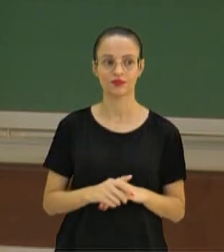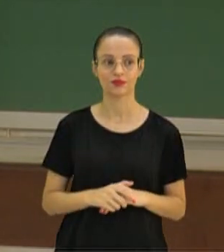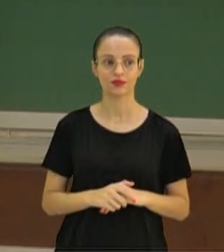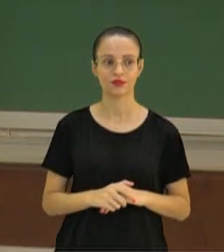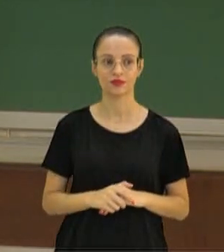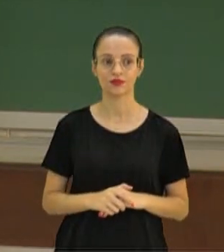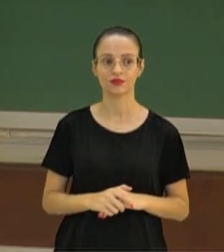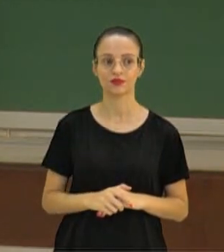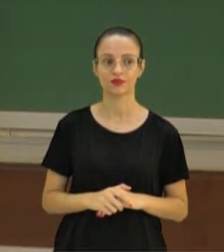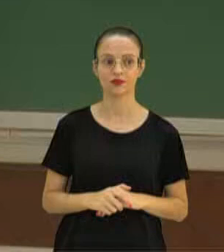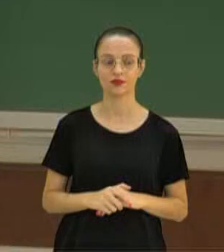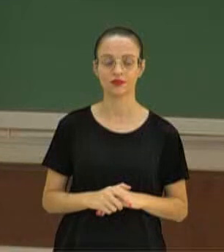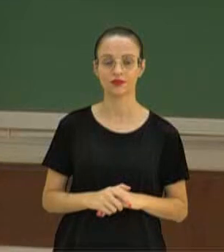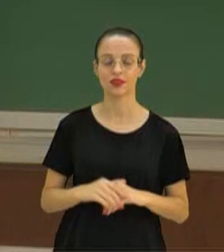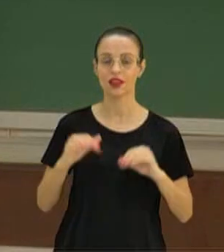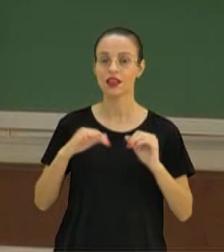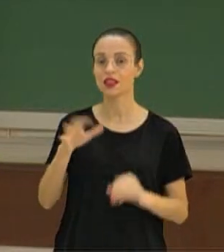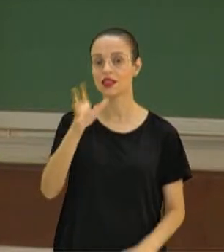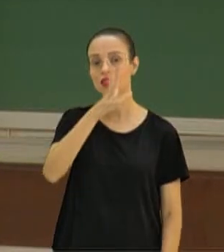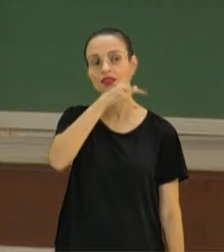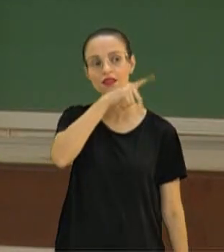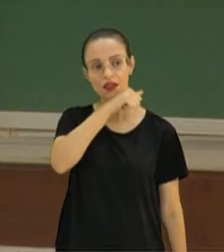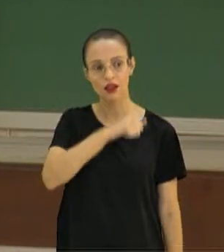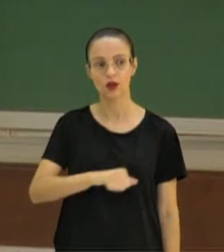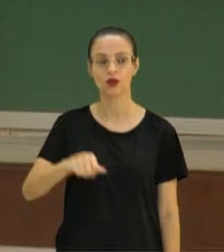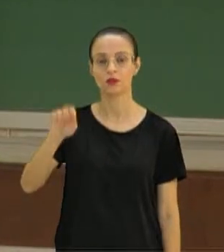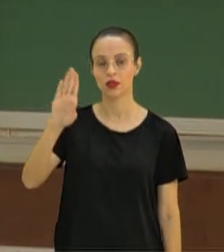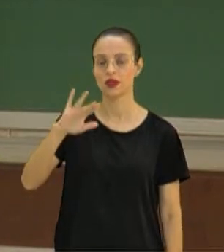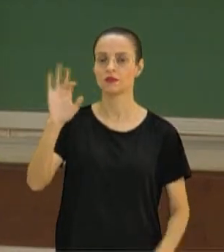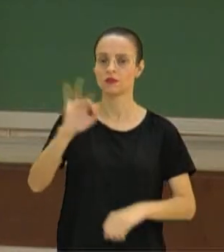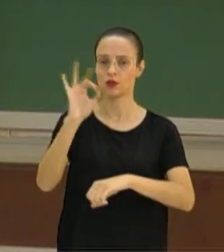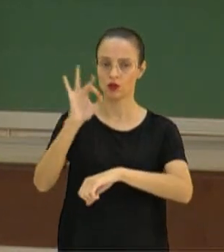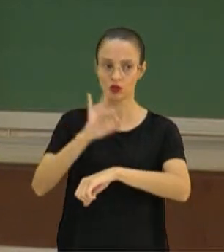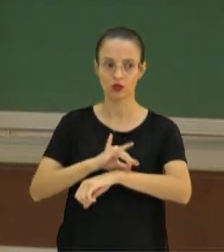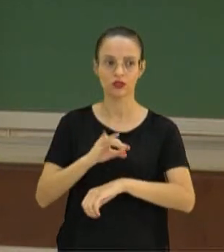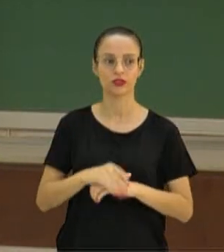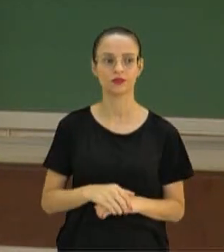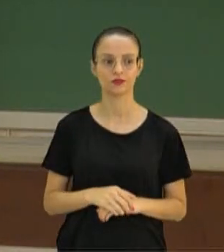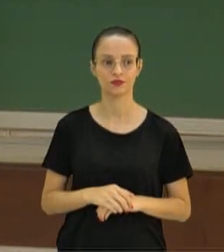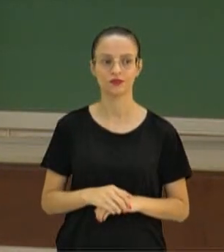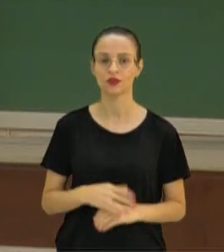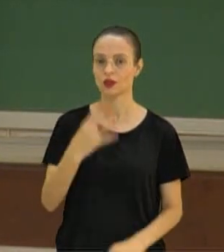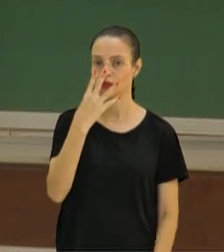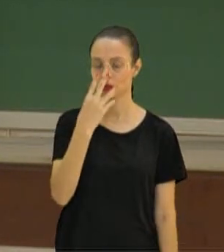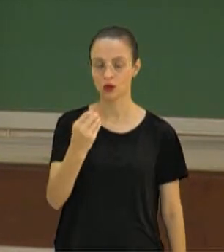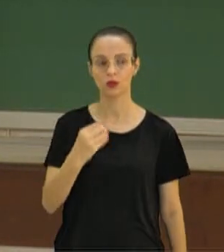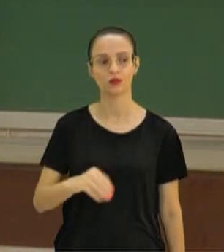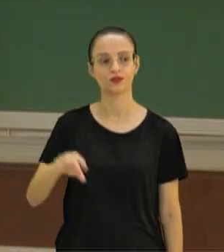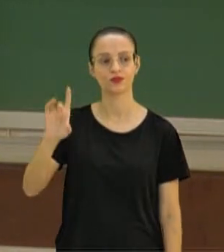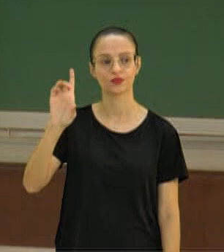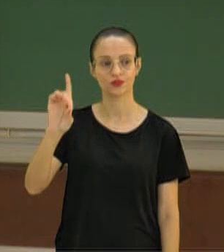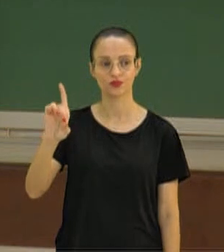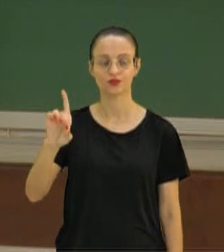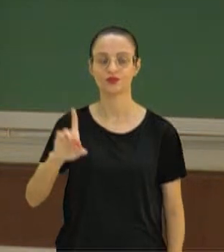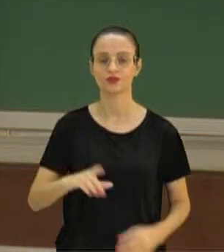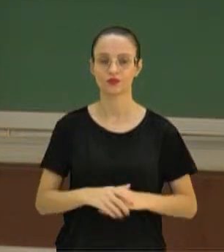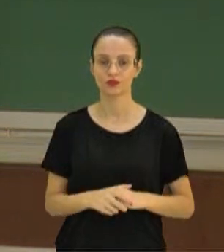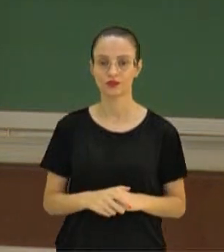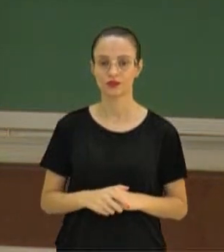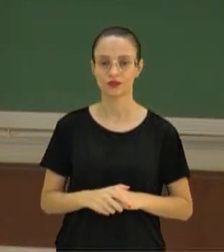Pantera leão. Leão. Musca doméstica. A mosca. Canis lupus. Lobo. E mus músculos.